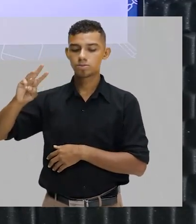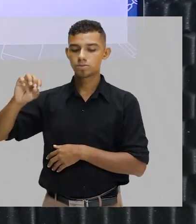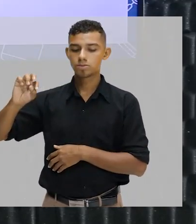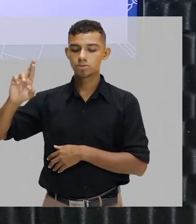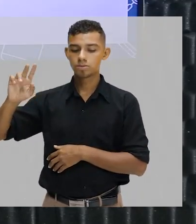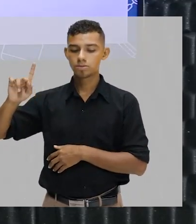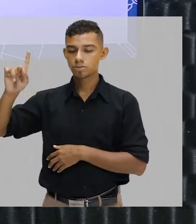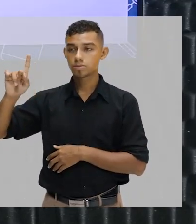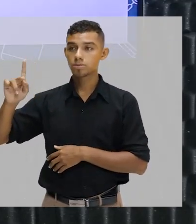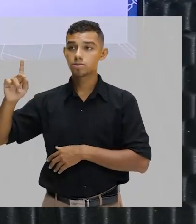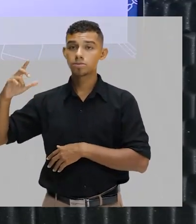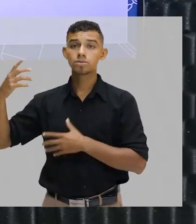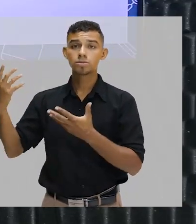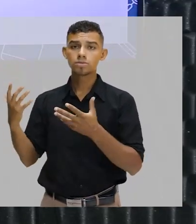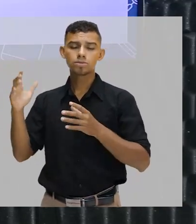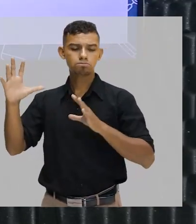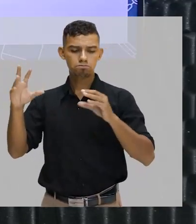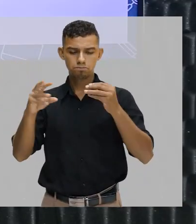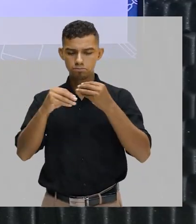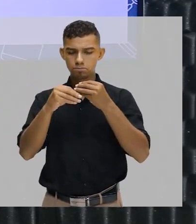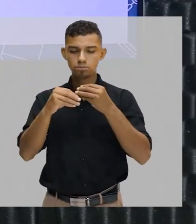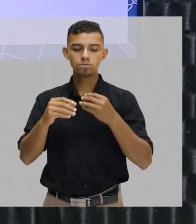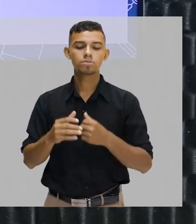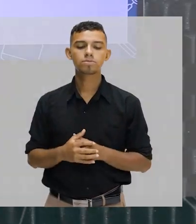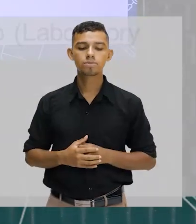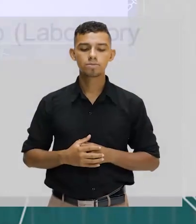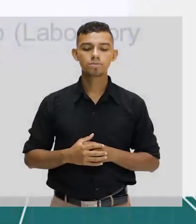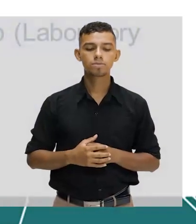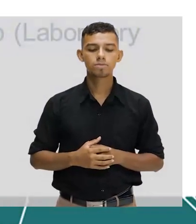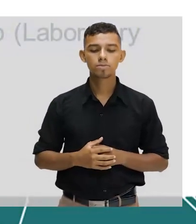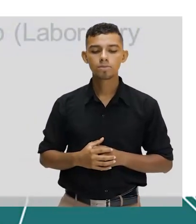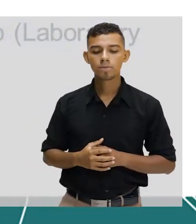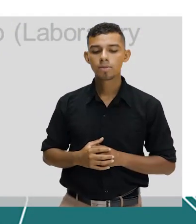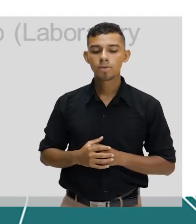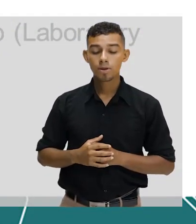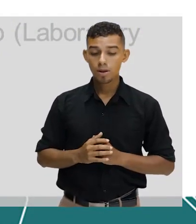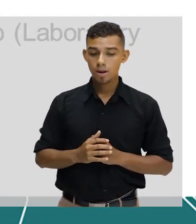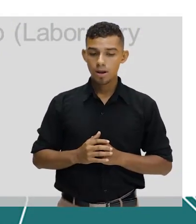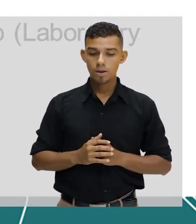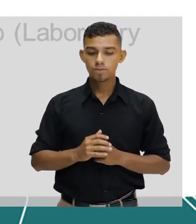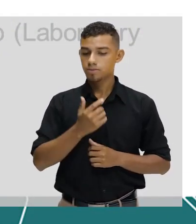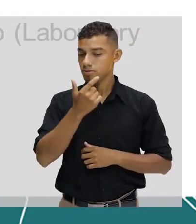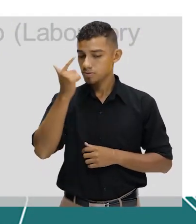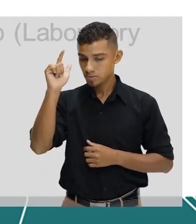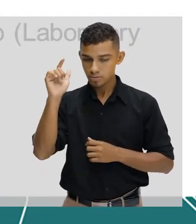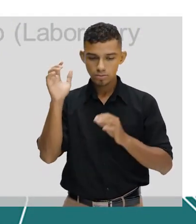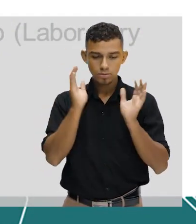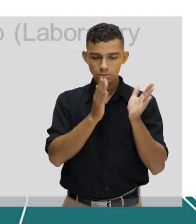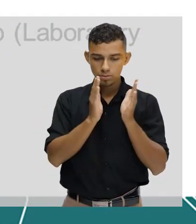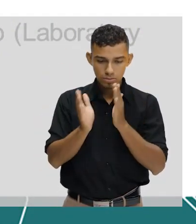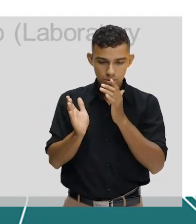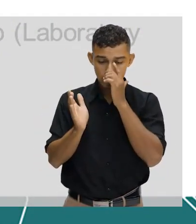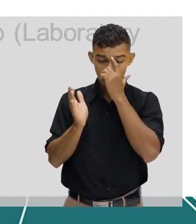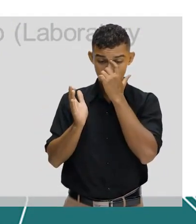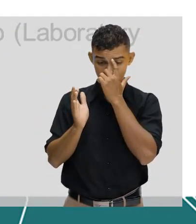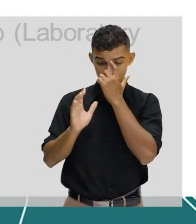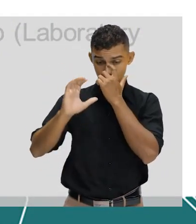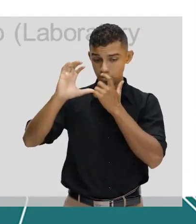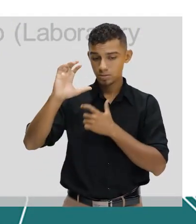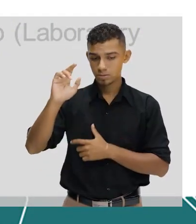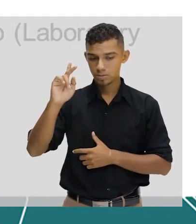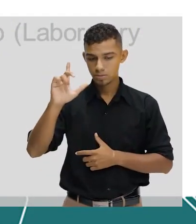Então, aqui eu tenho a mistura. Partes de palavras. Bom, no caso dos outros dois processos, clipping